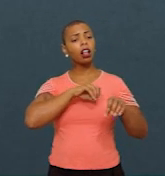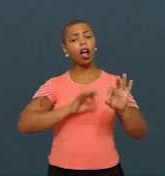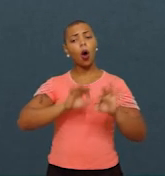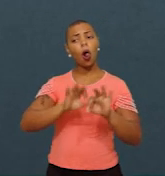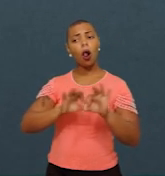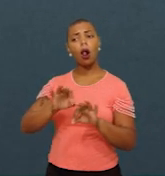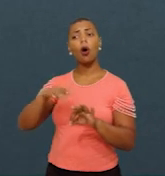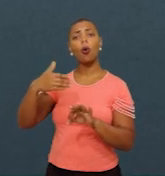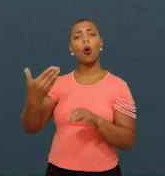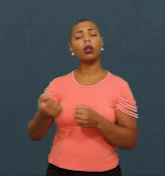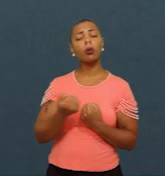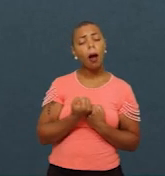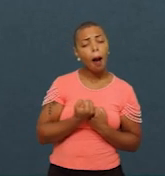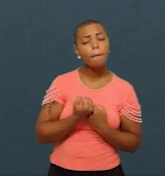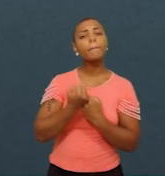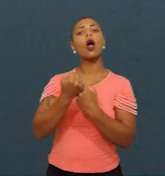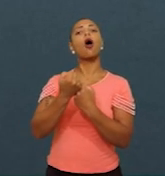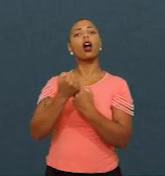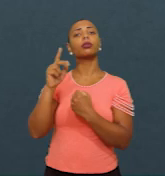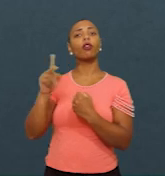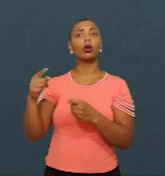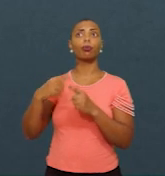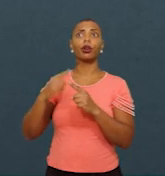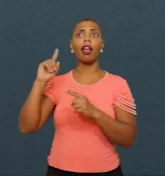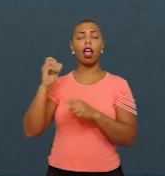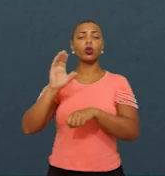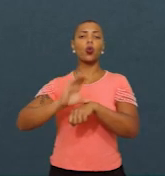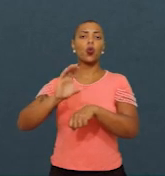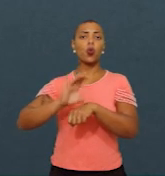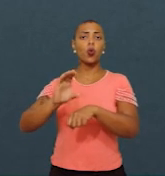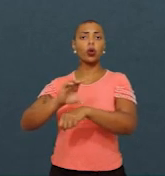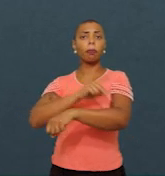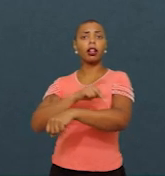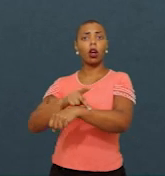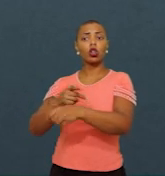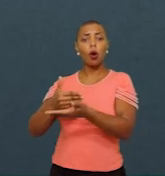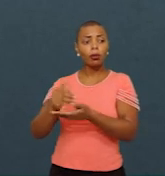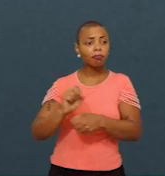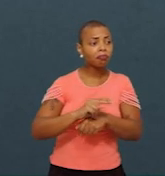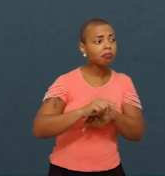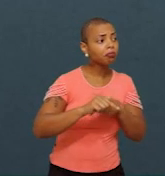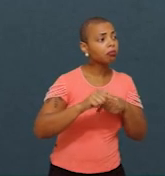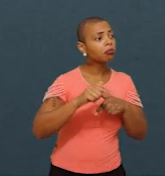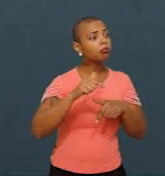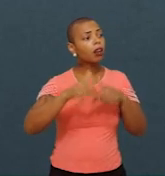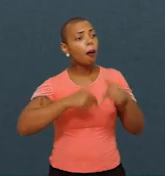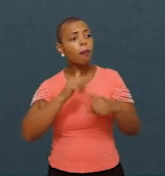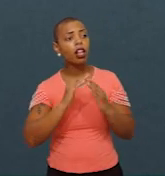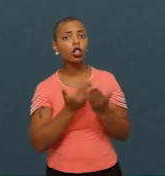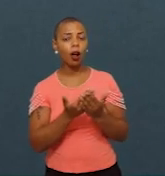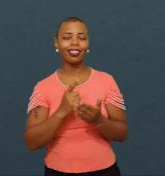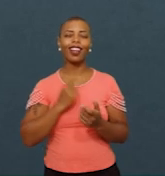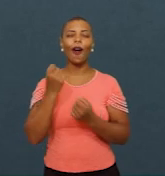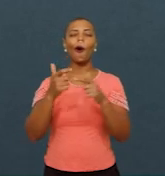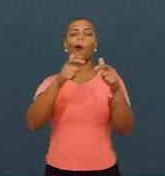para apoiar esse professor que saiu do curso de pedagogia e está ingressando numa escola? Existem lugares que pensam em